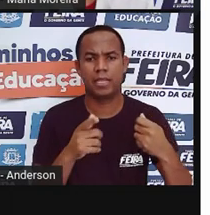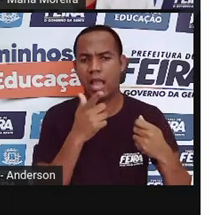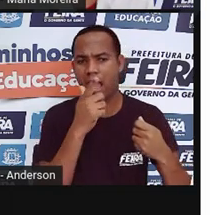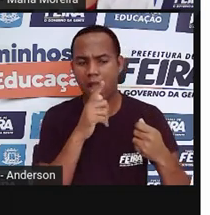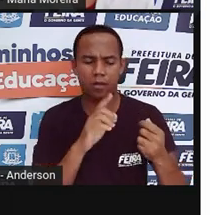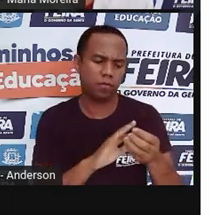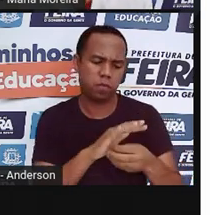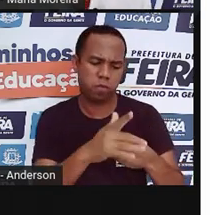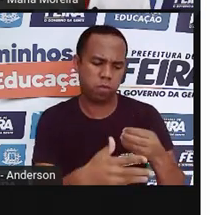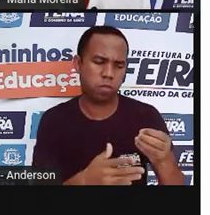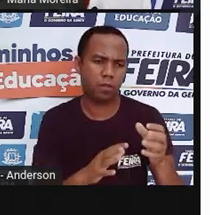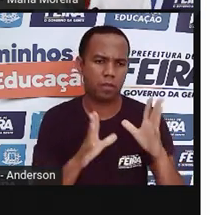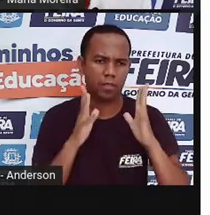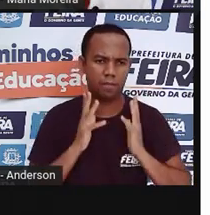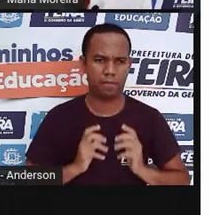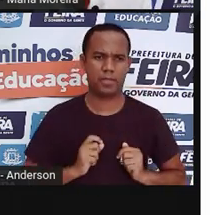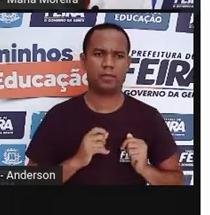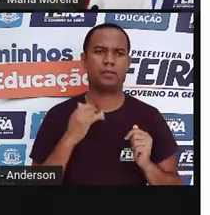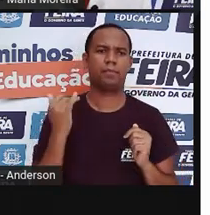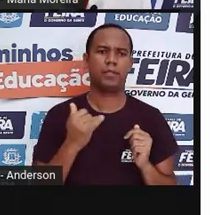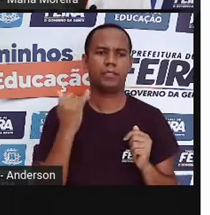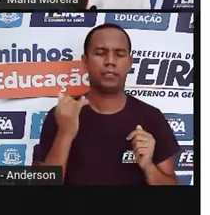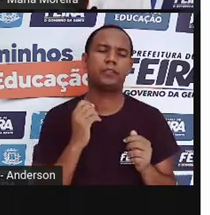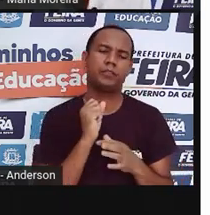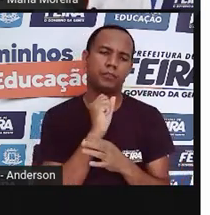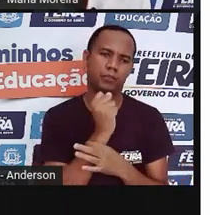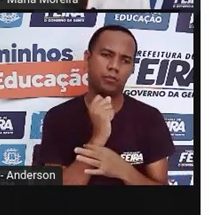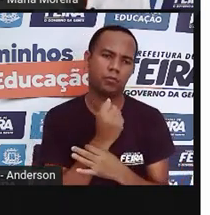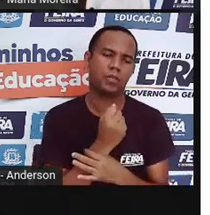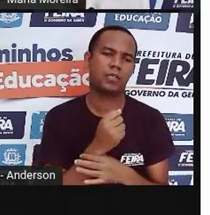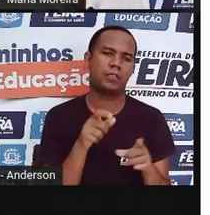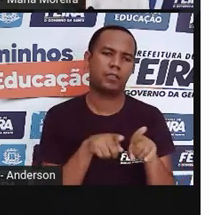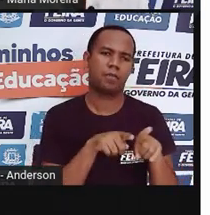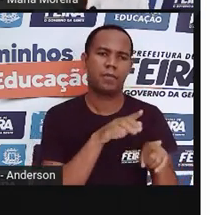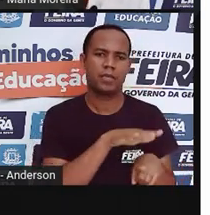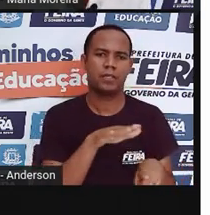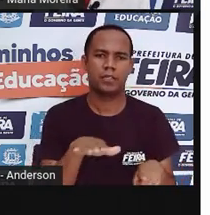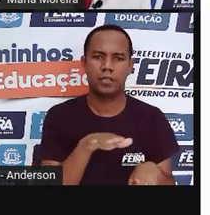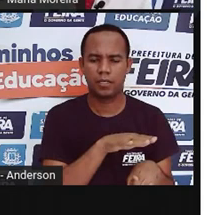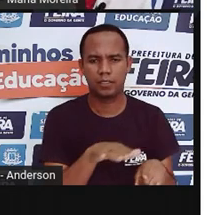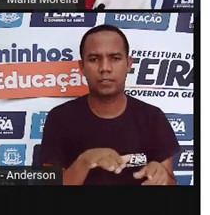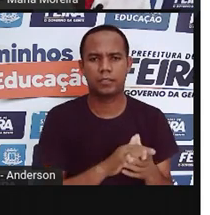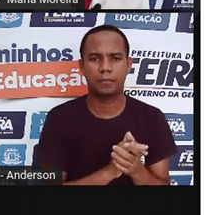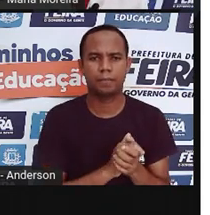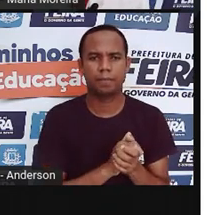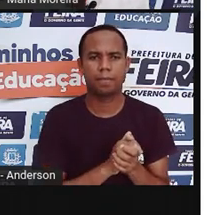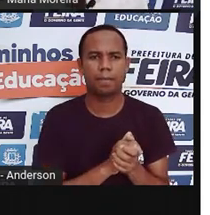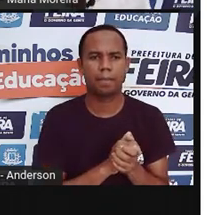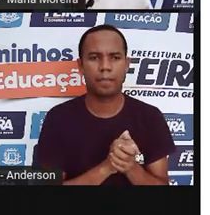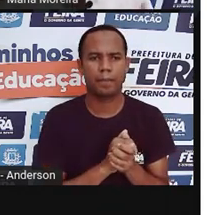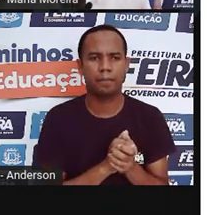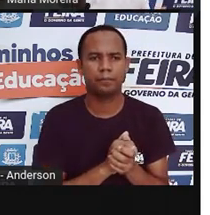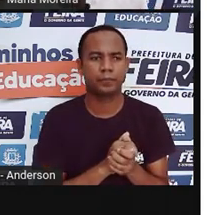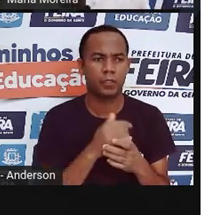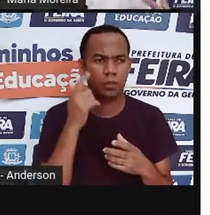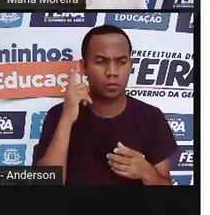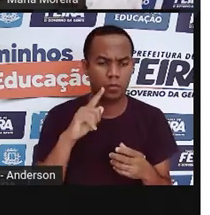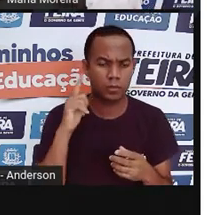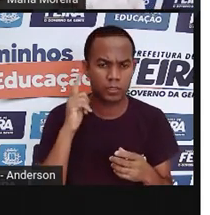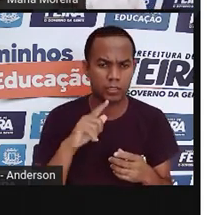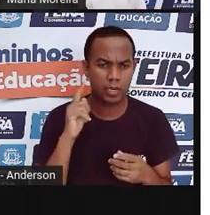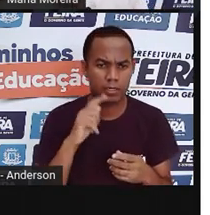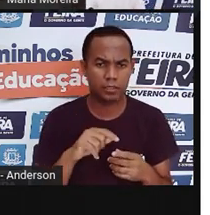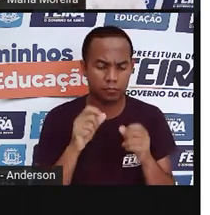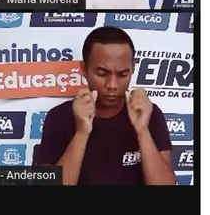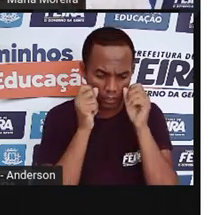manter a sua segurança, né? Sobretudo isso aí para as crianças menores, porque crianças maiores como vocês conseguem desenvolver, ficar